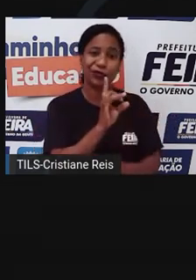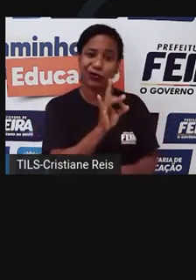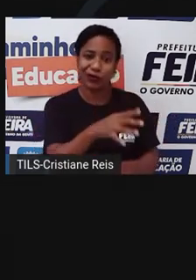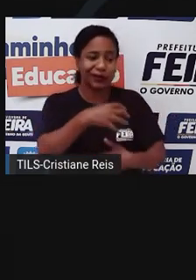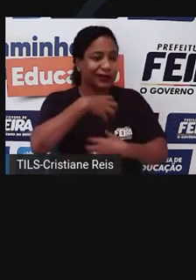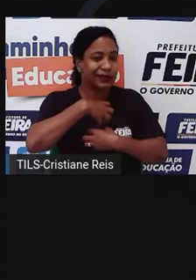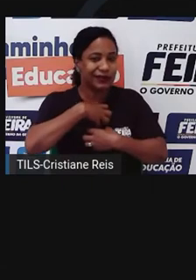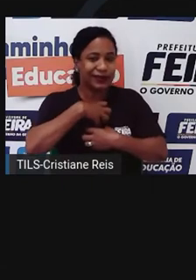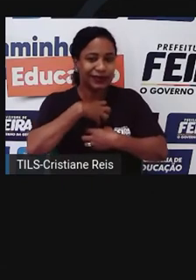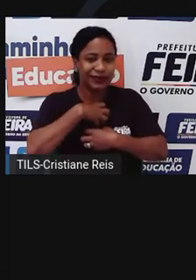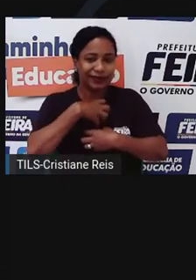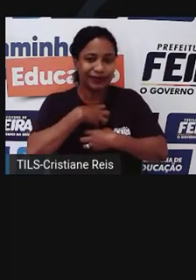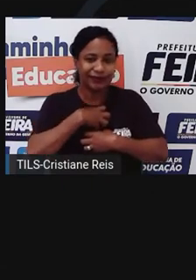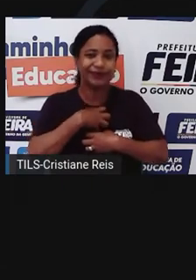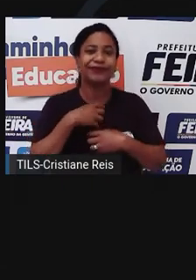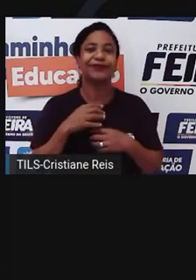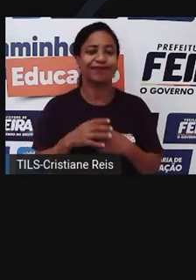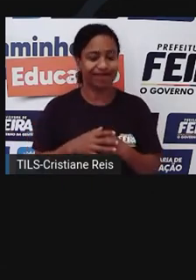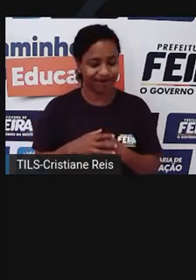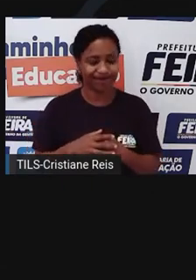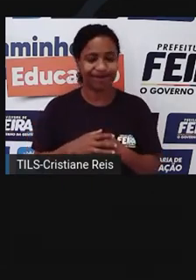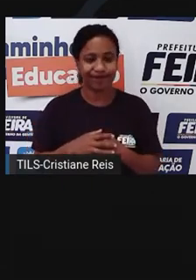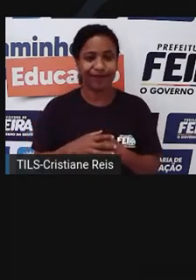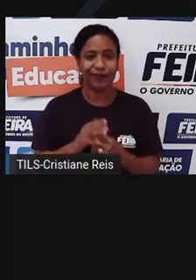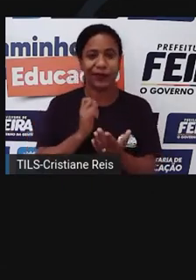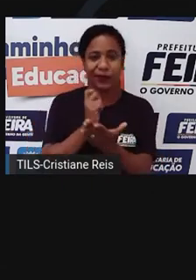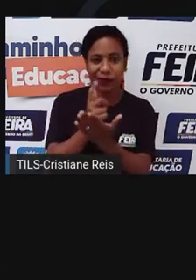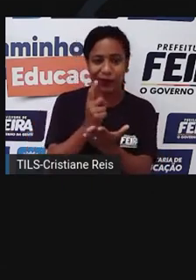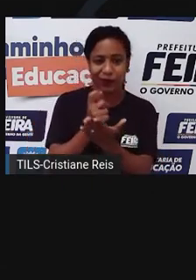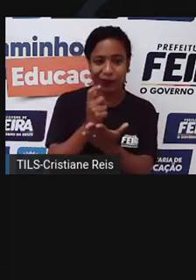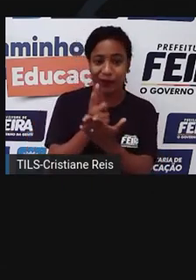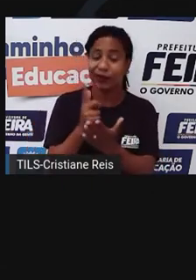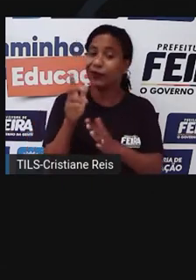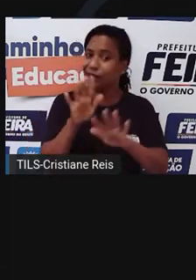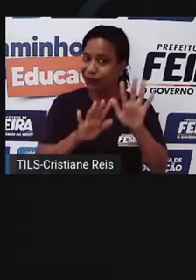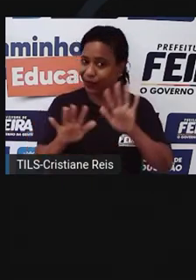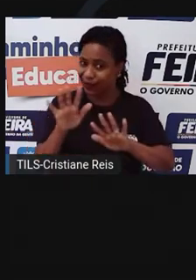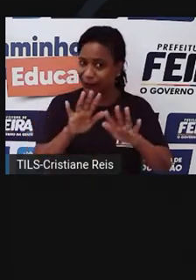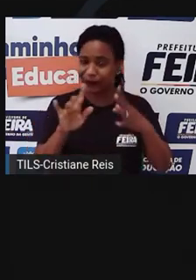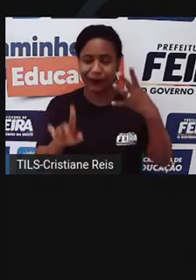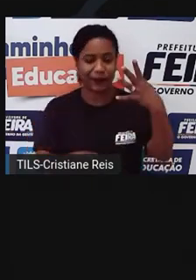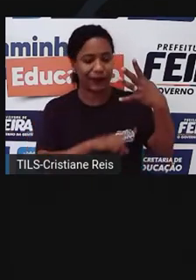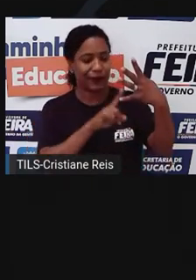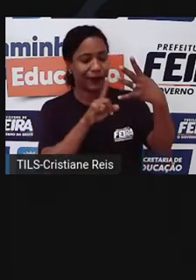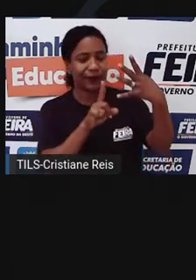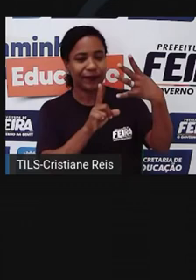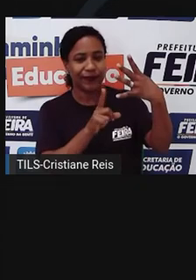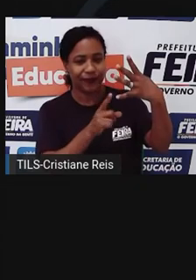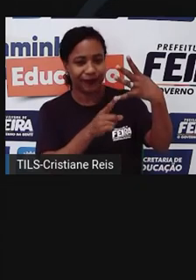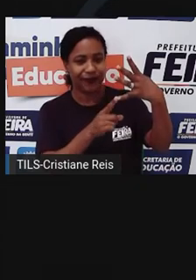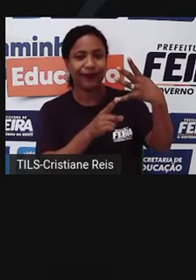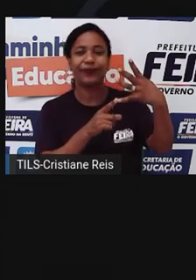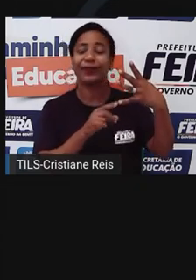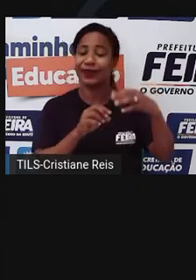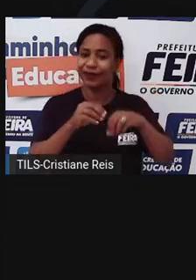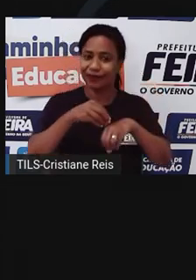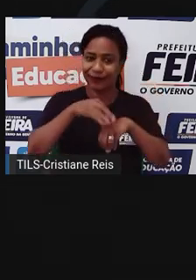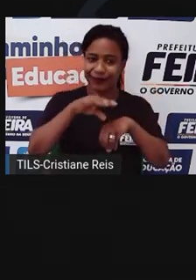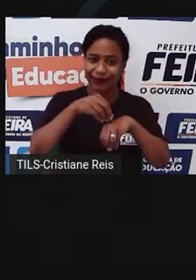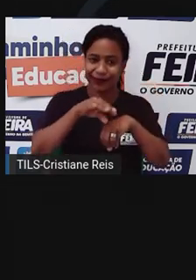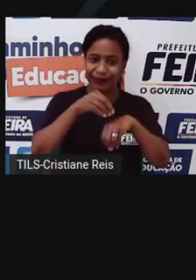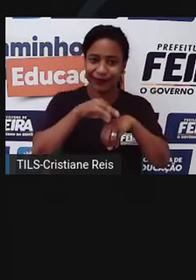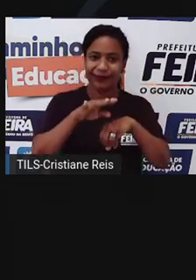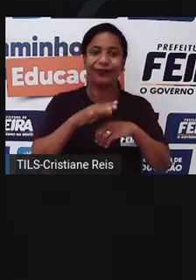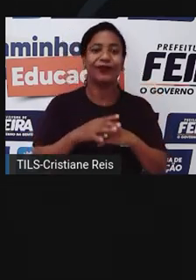numa simples frase que a gente pode usar de uma forma errada sem querer. Um quinto princípio da educação financeira é a doação.